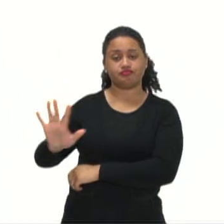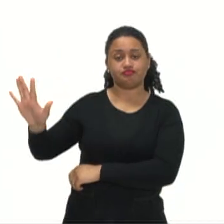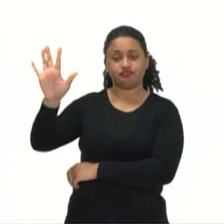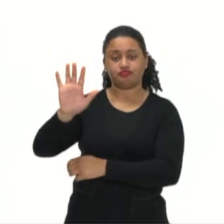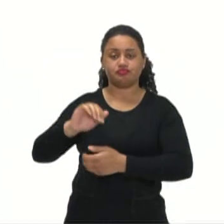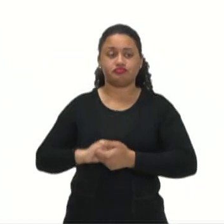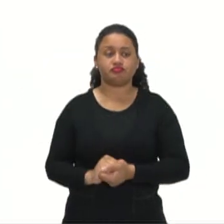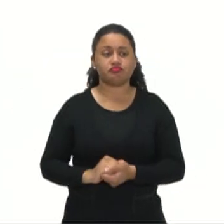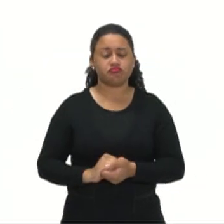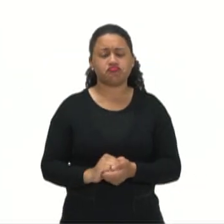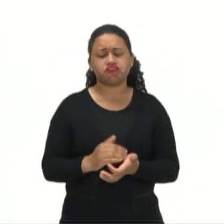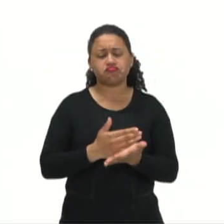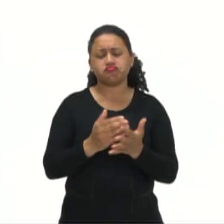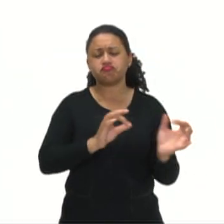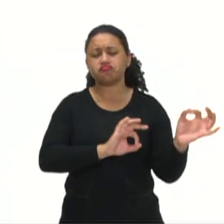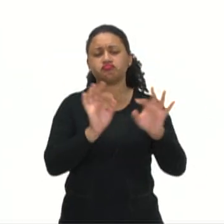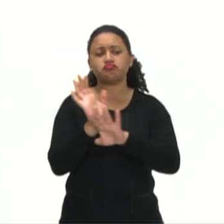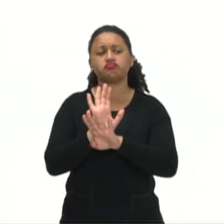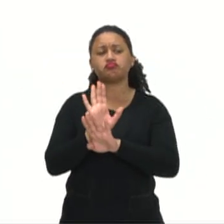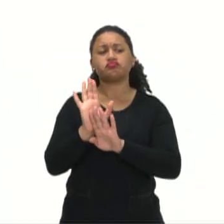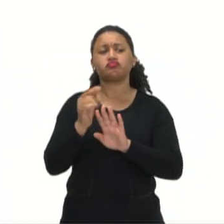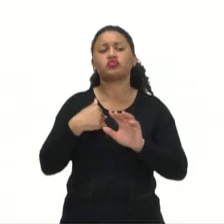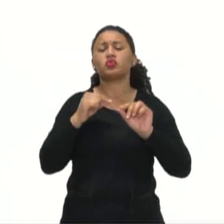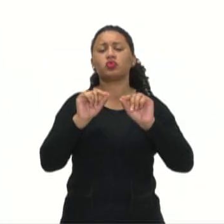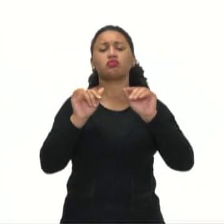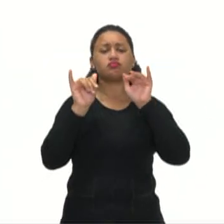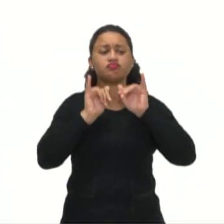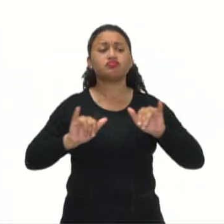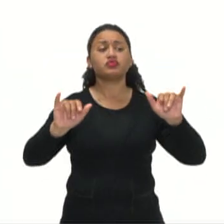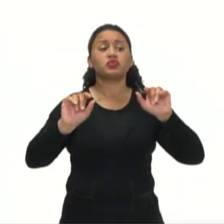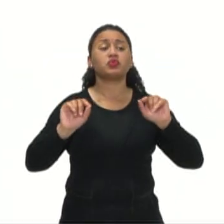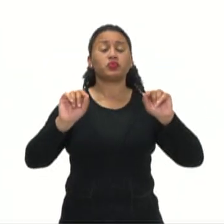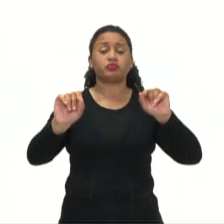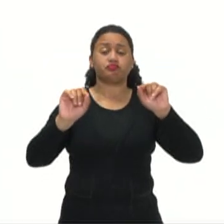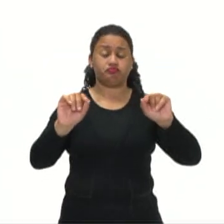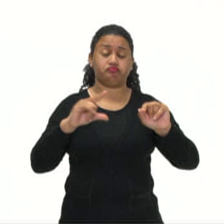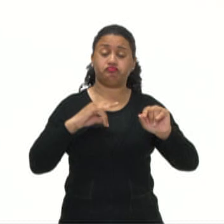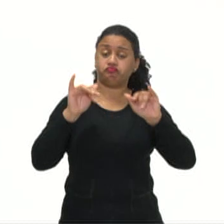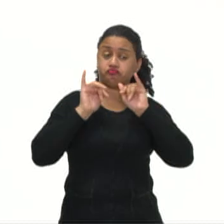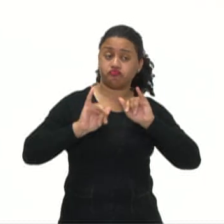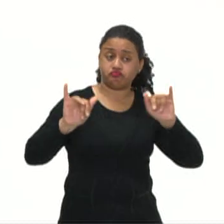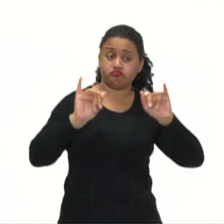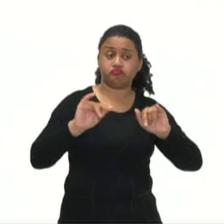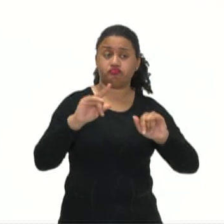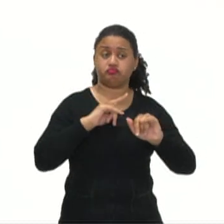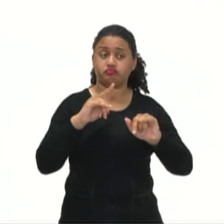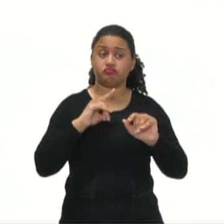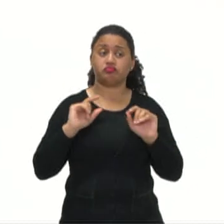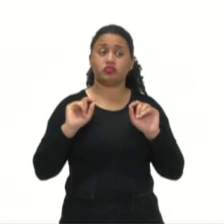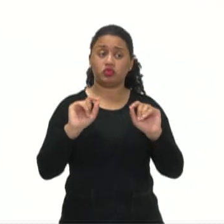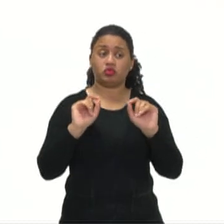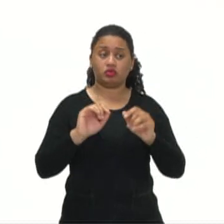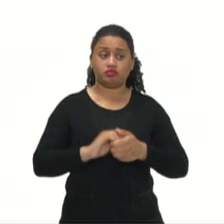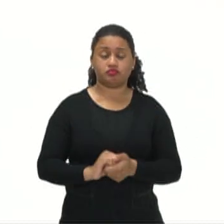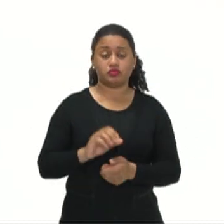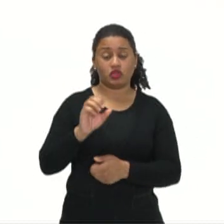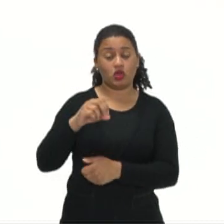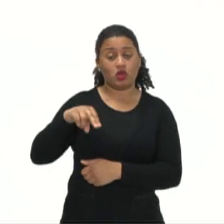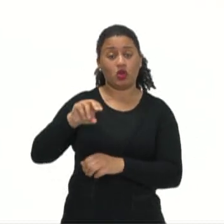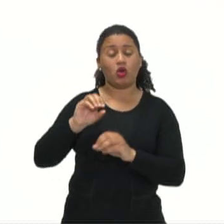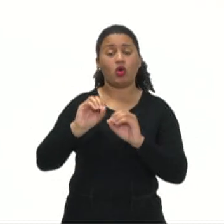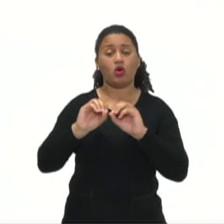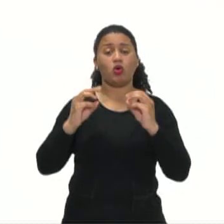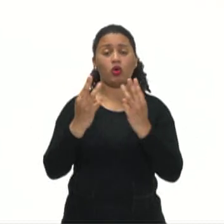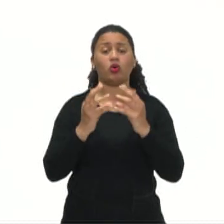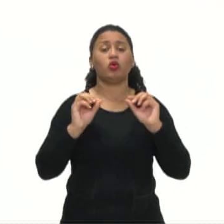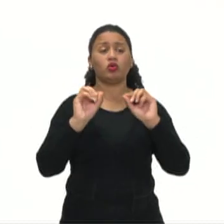Começar o vídeo com essa chamada aqui, de uma reportagem, essa manchete. ONU alarma com a